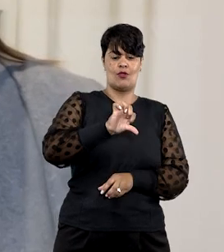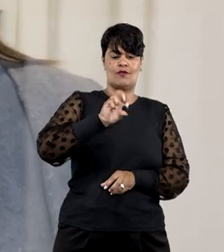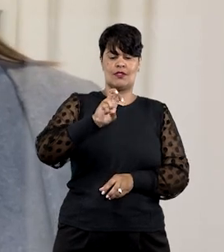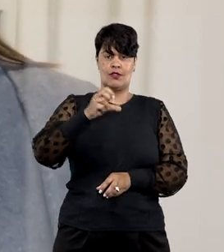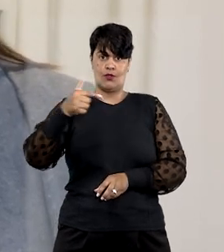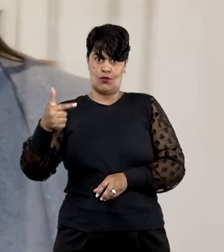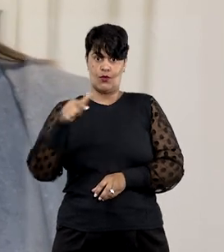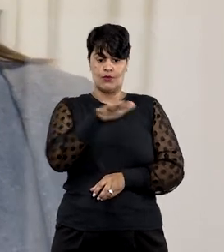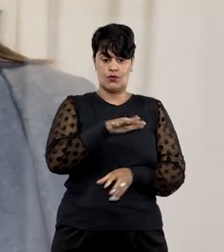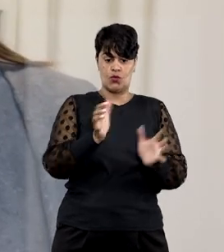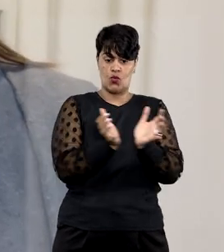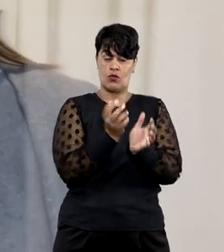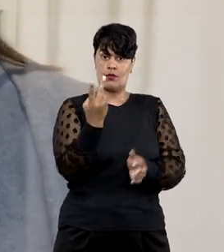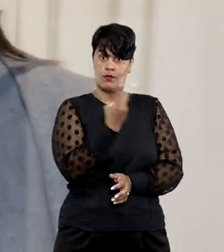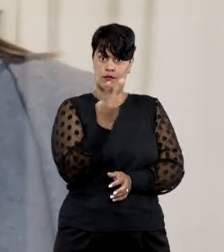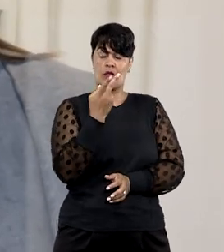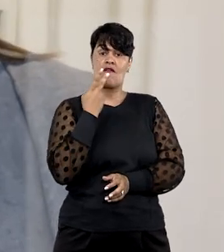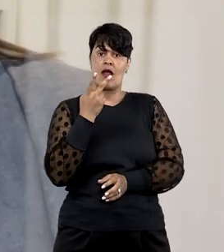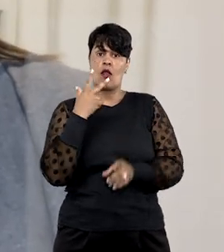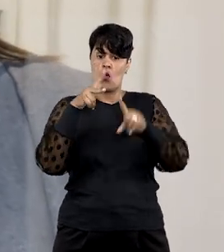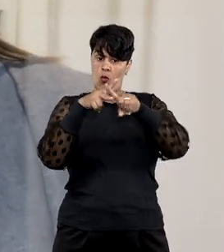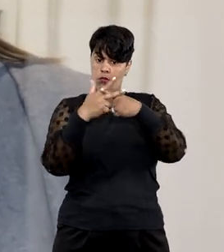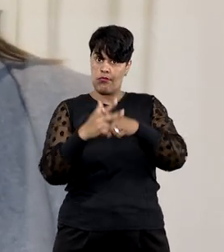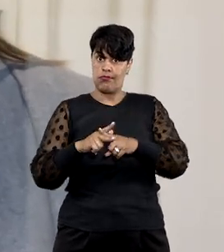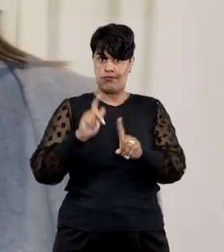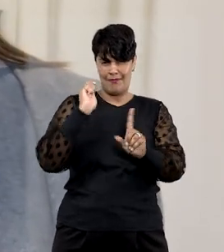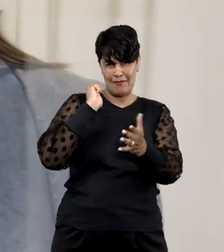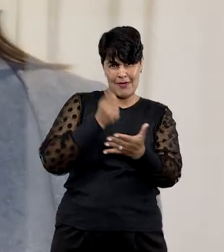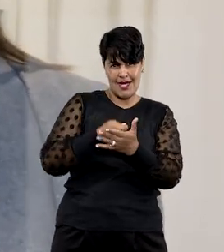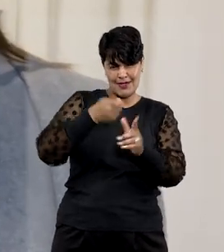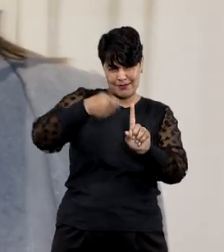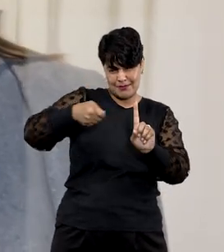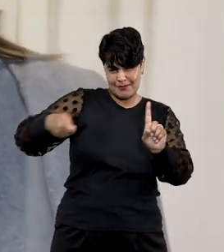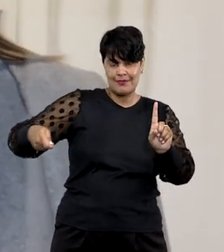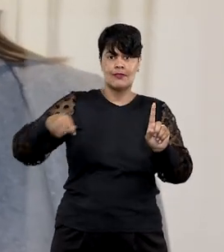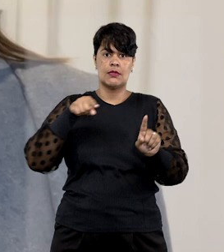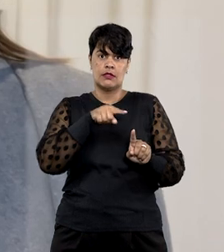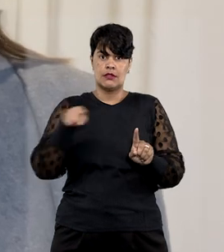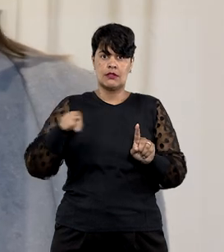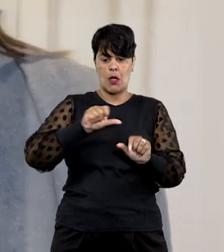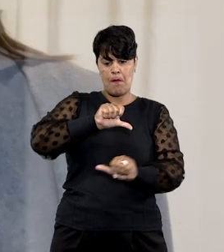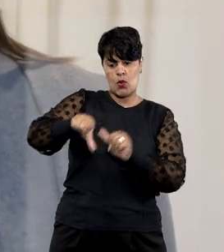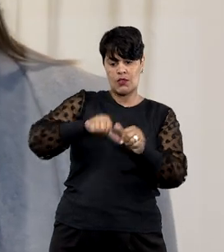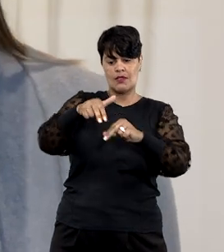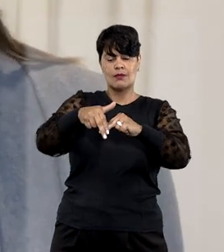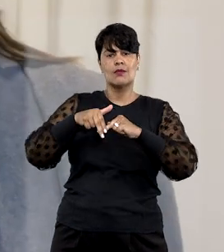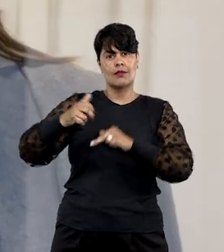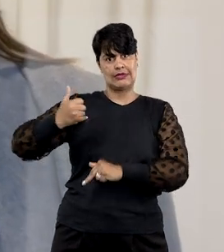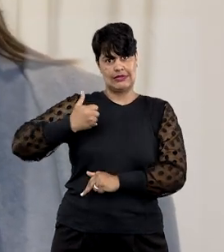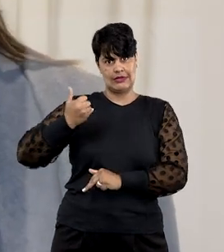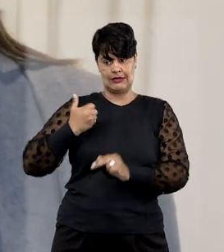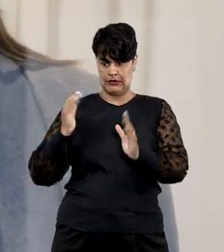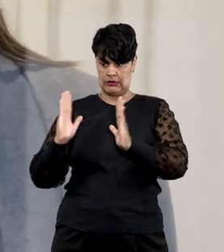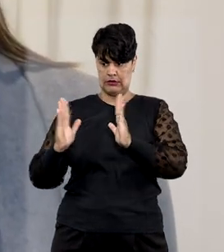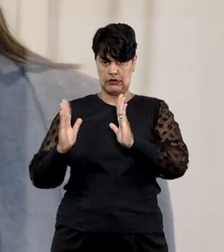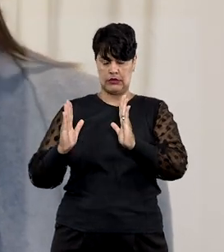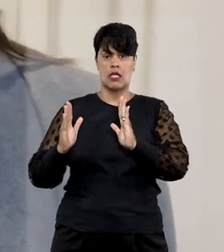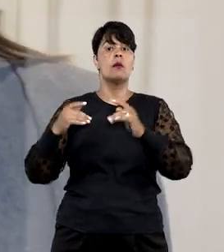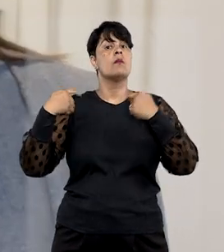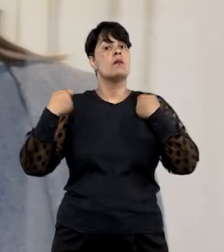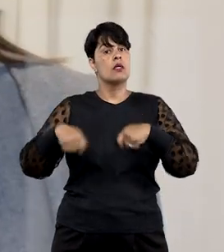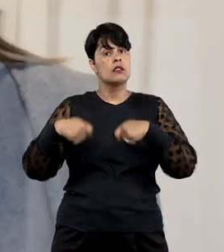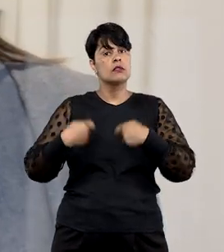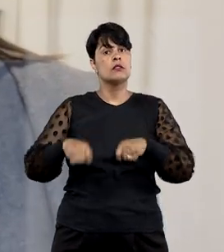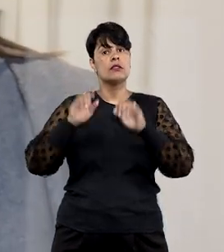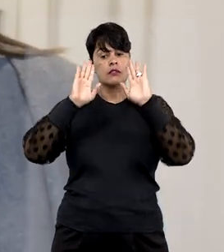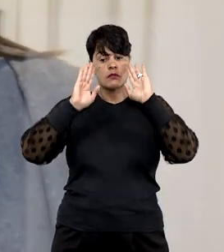definiu que o reajuste de mensalidade fundado na mudança de faixa etária do beneficiário é válido desde que haja previsão